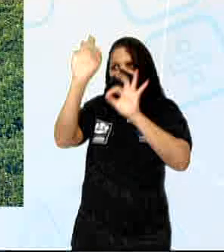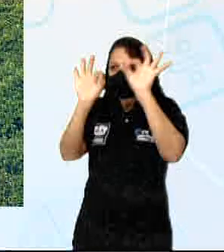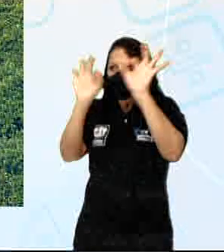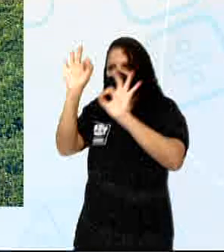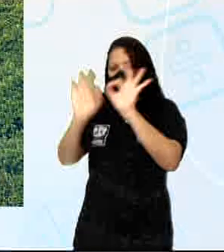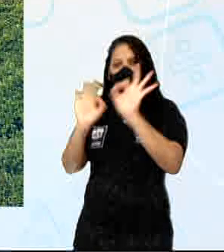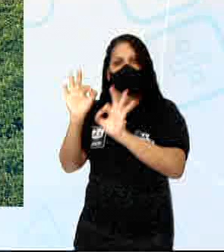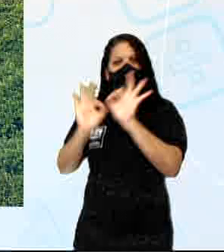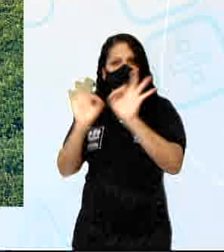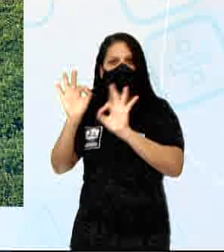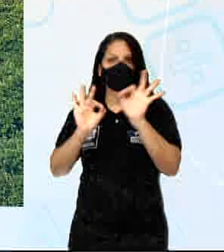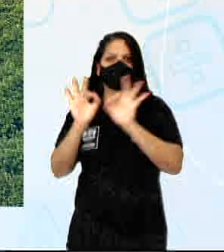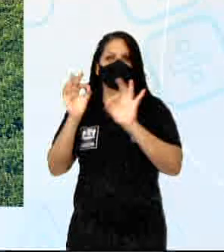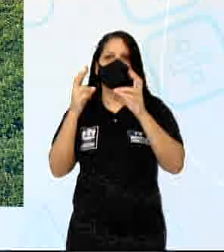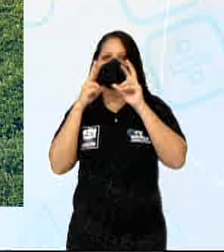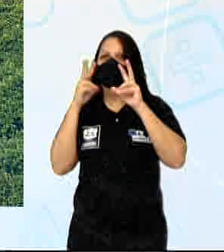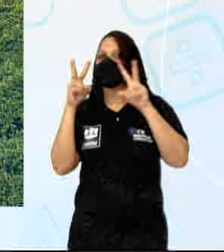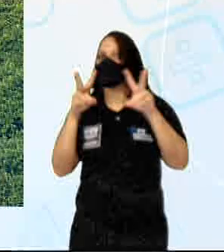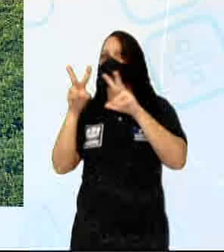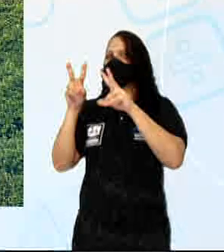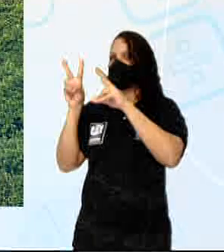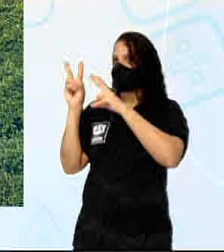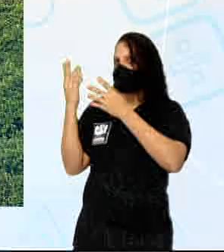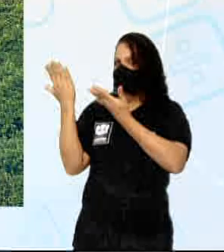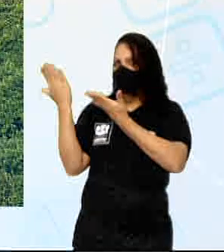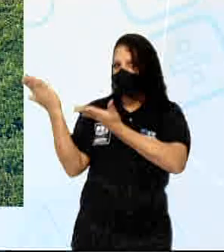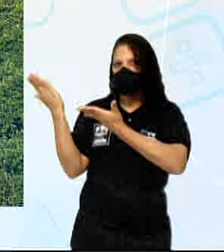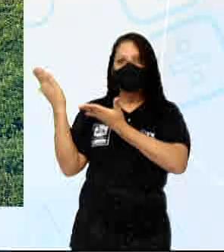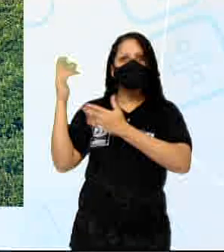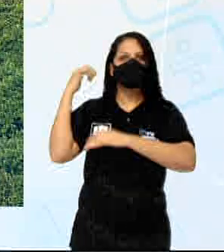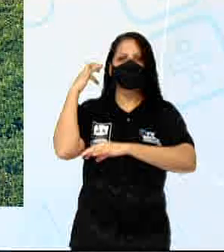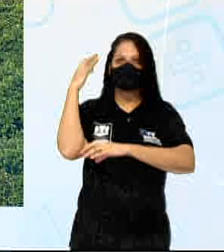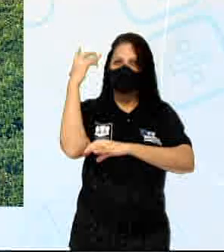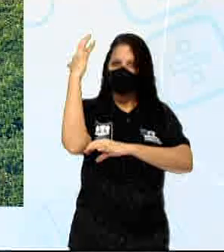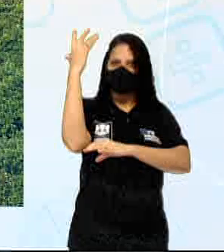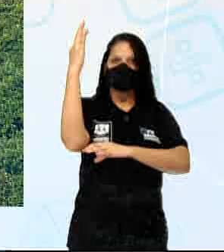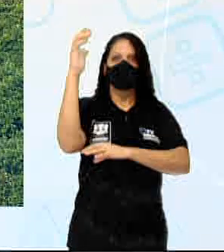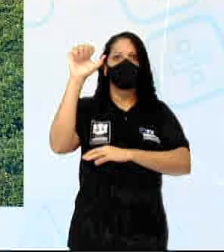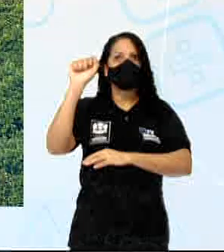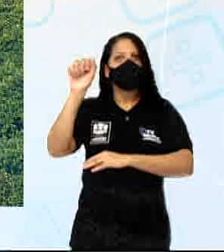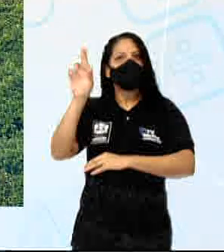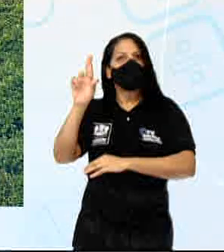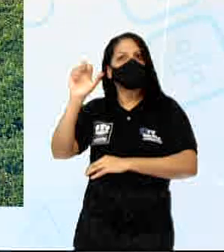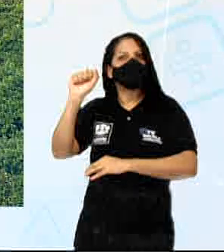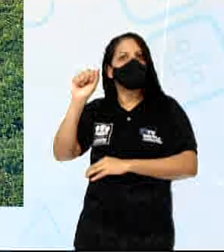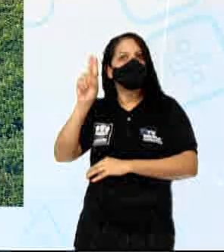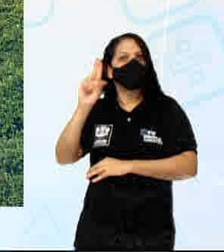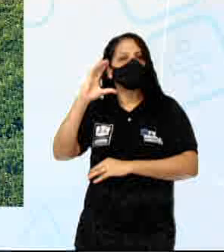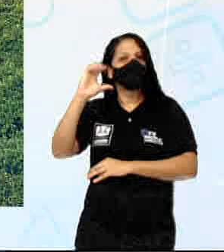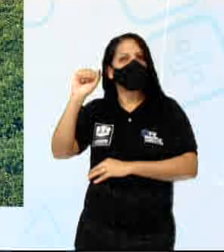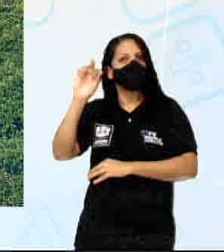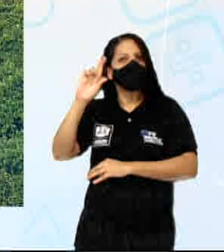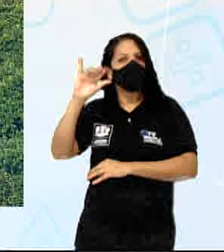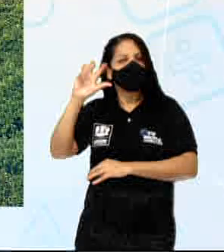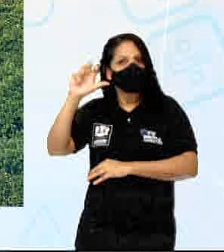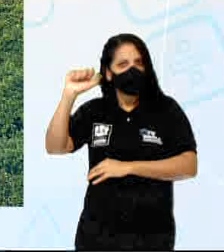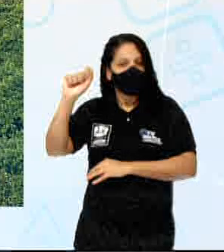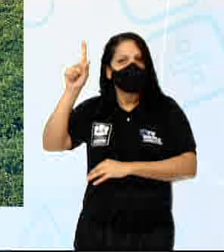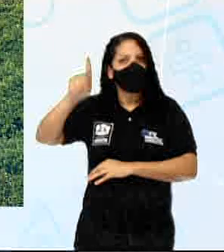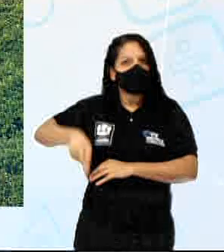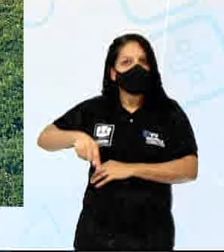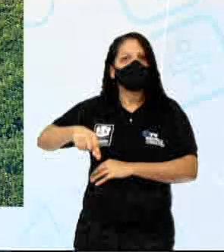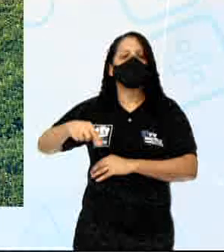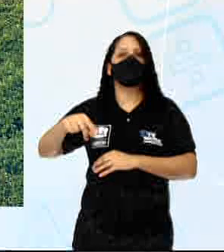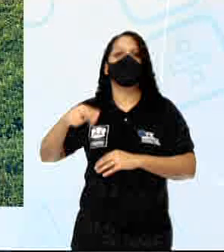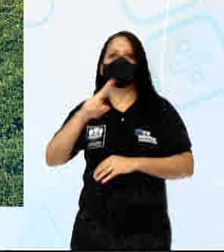Gente, eu acho essa floresta uma das mais bonitas do Brasil, certo? Araucária, inclusive, é o nome científico da